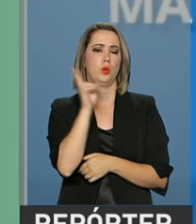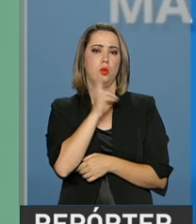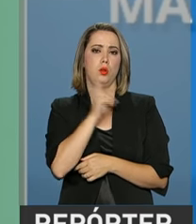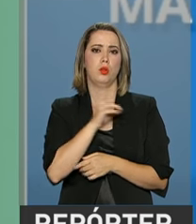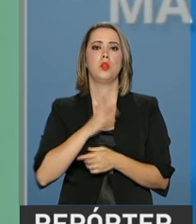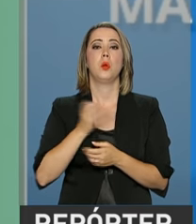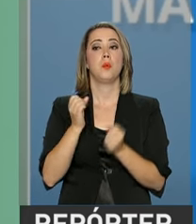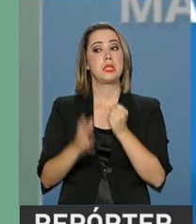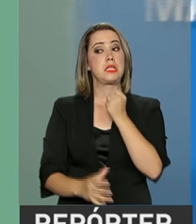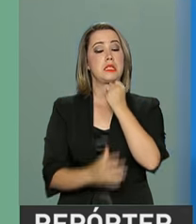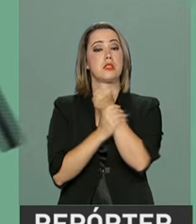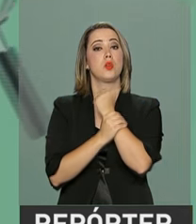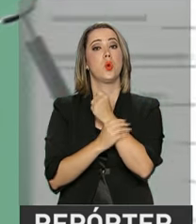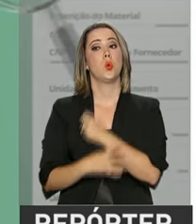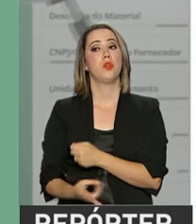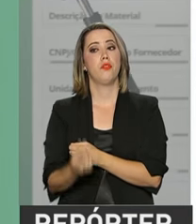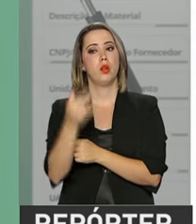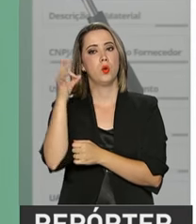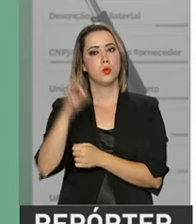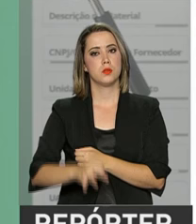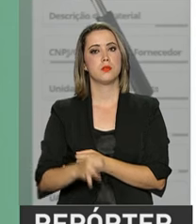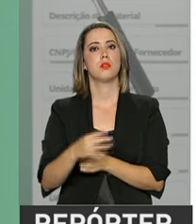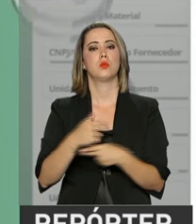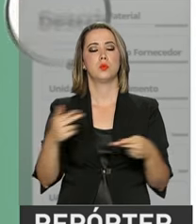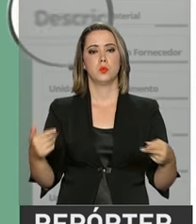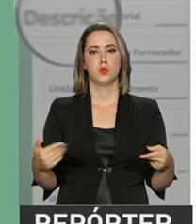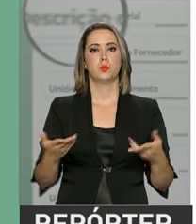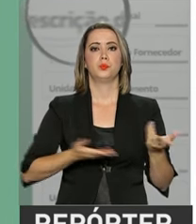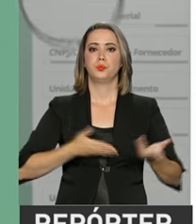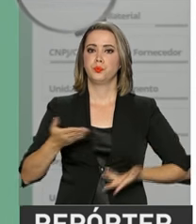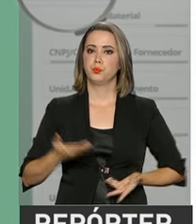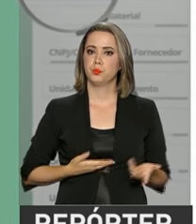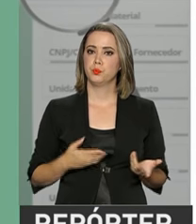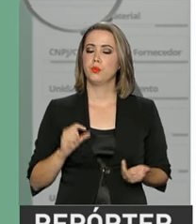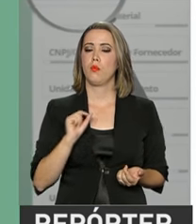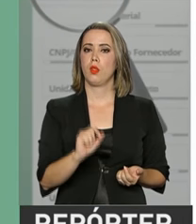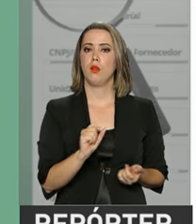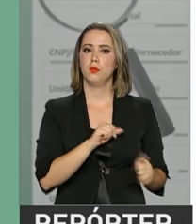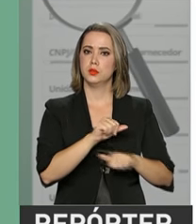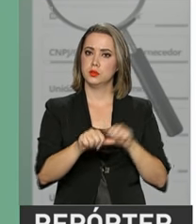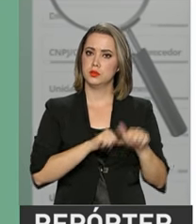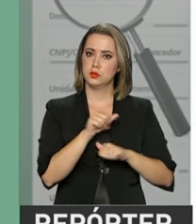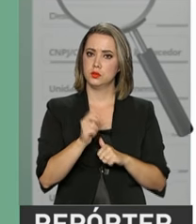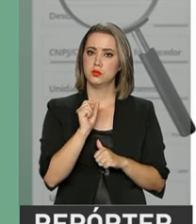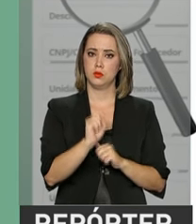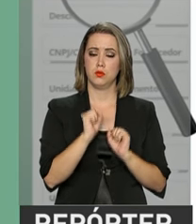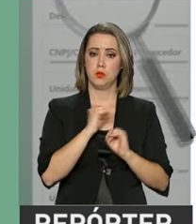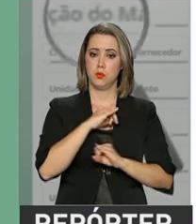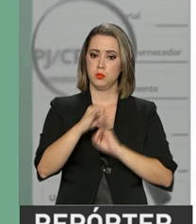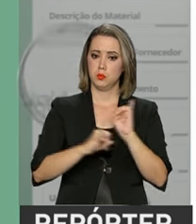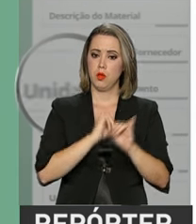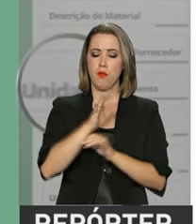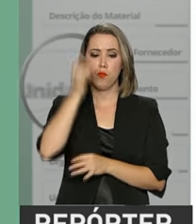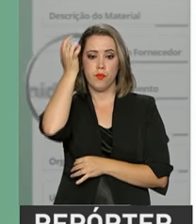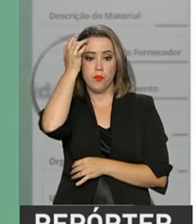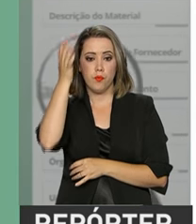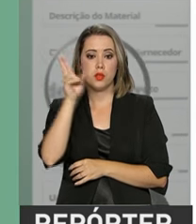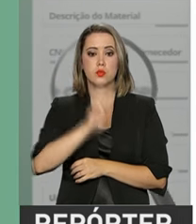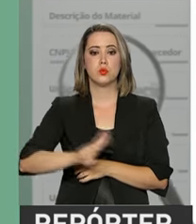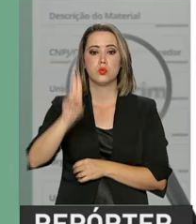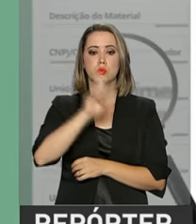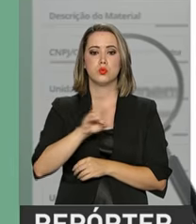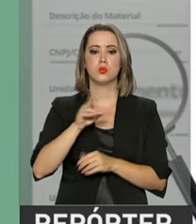valores de mercado por produtos e serviços. Para tornar a ferramenta acessível e intuitiva, além de